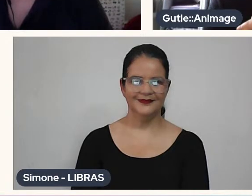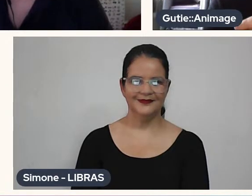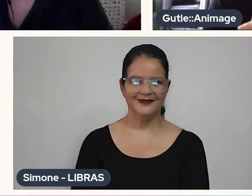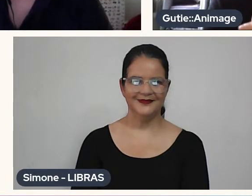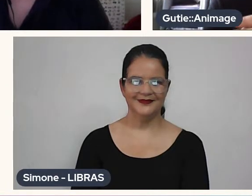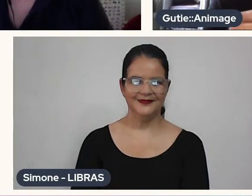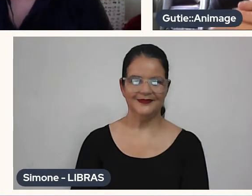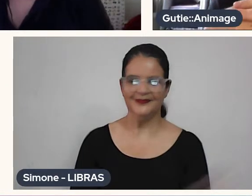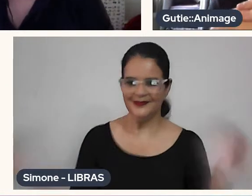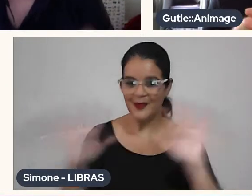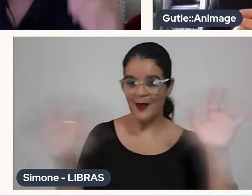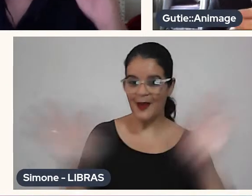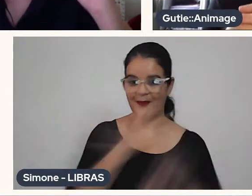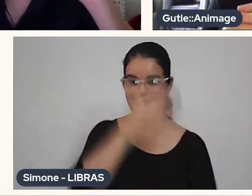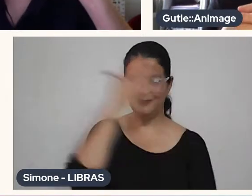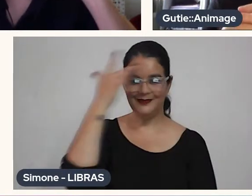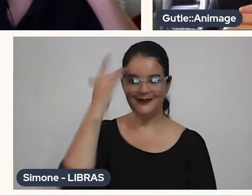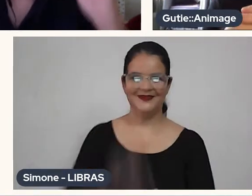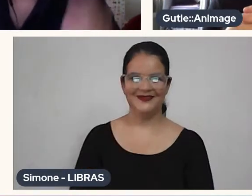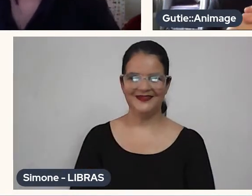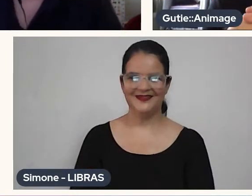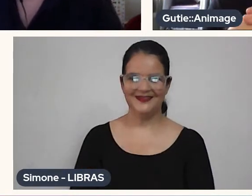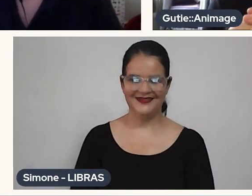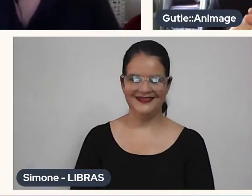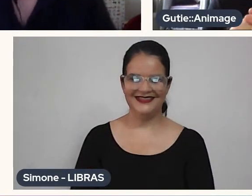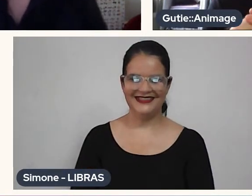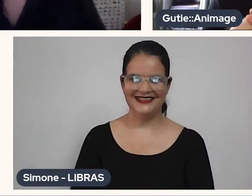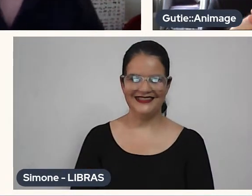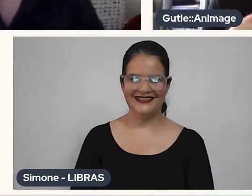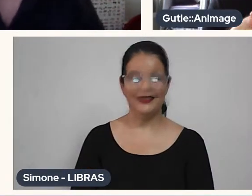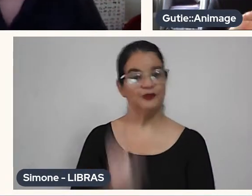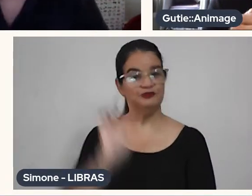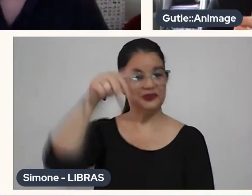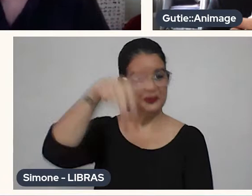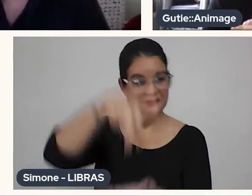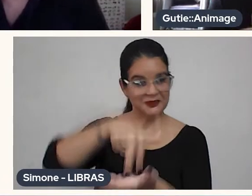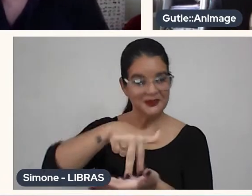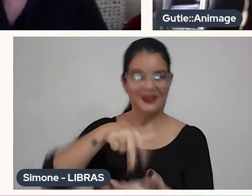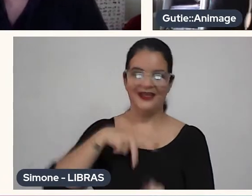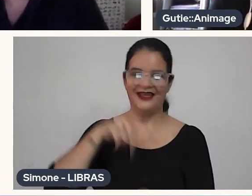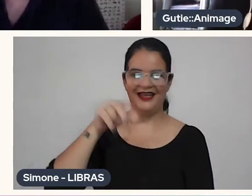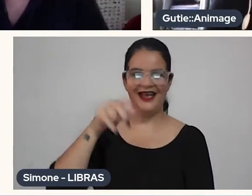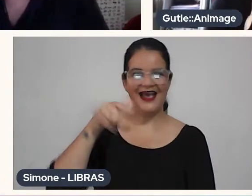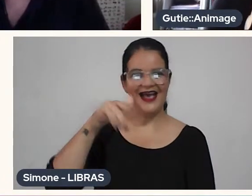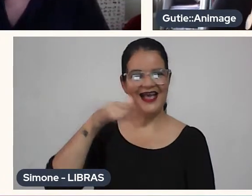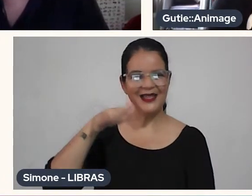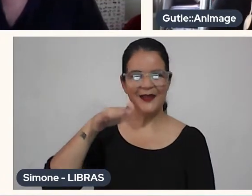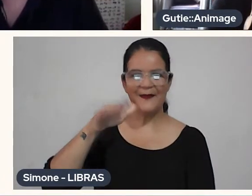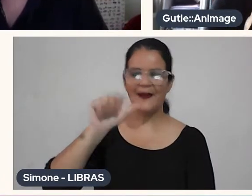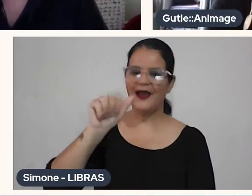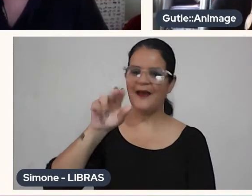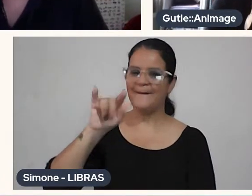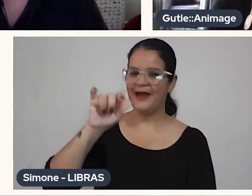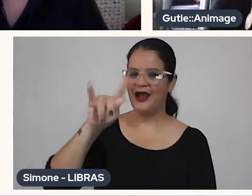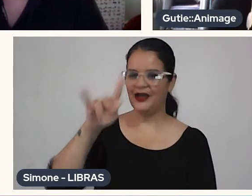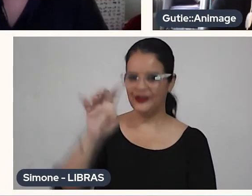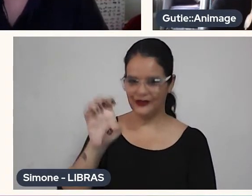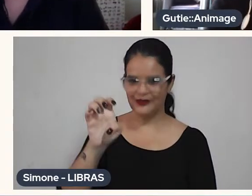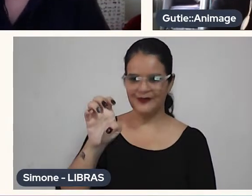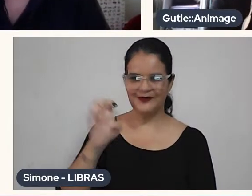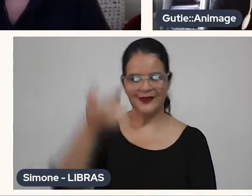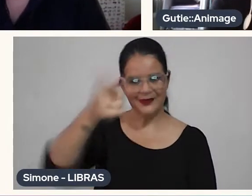Olá pessoal, vamos aqui no Animagem, décima primeira edição do Animagem, para mais uma